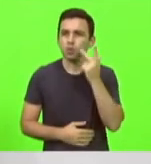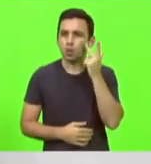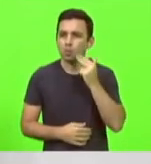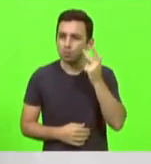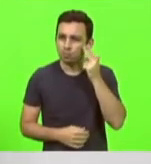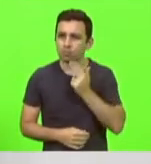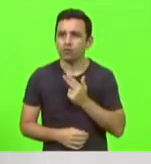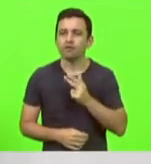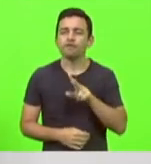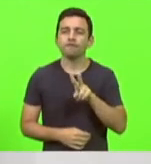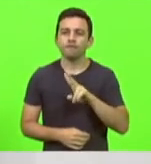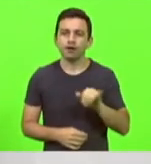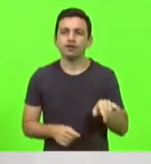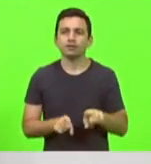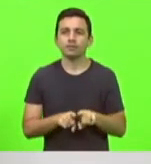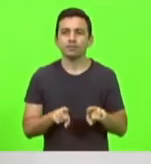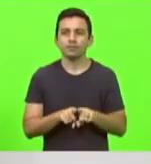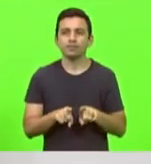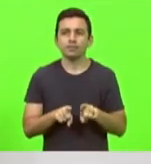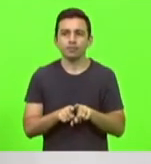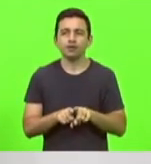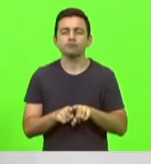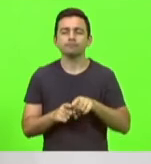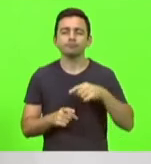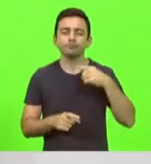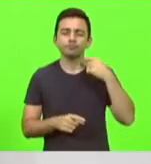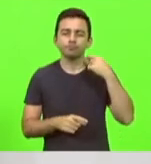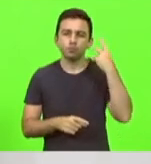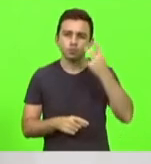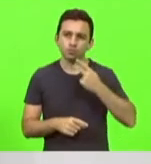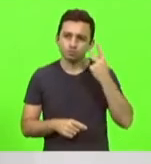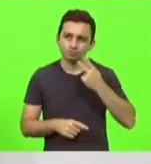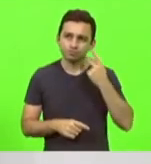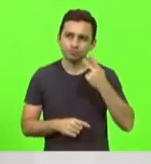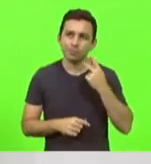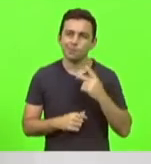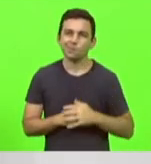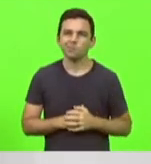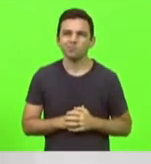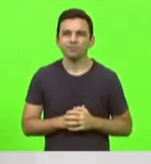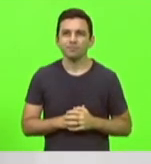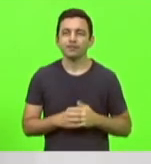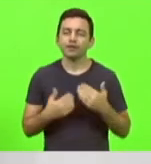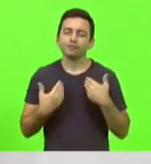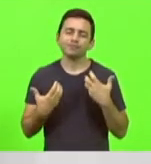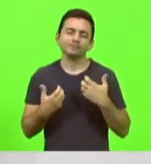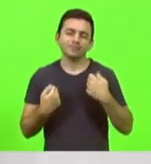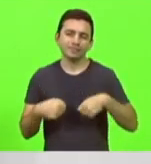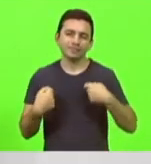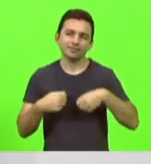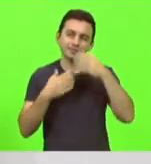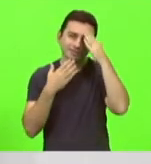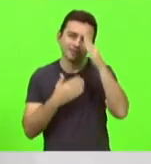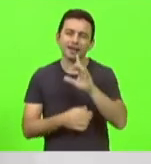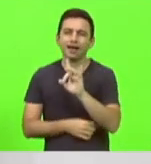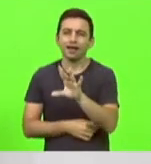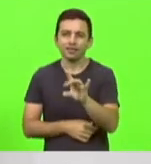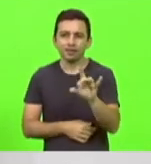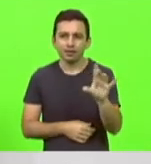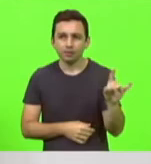também para a política. Teria que agradecer aqui um a um, colega Mauro de Nadal,